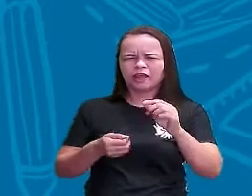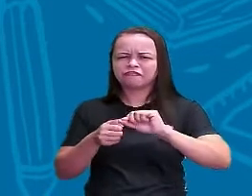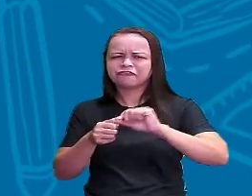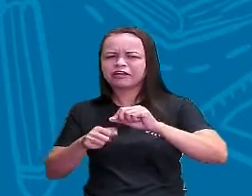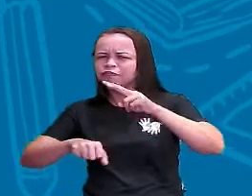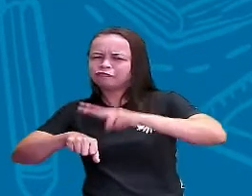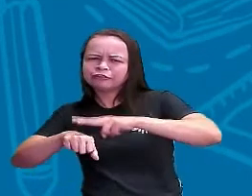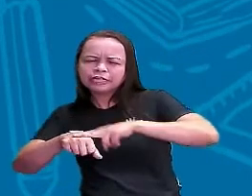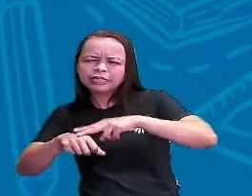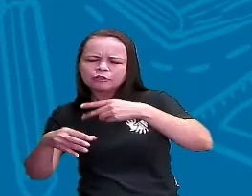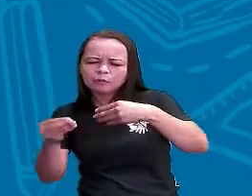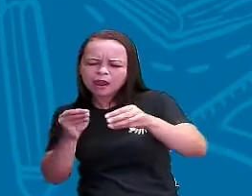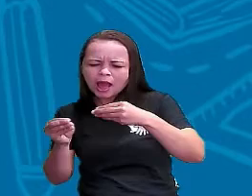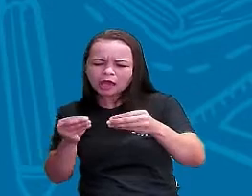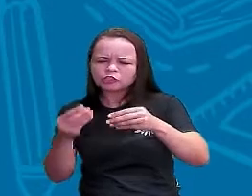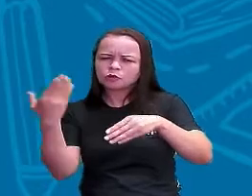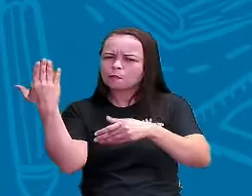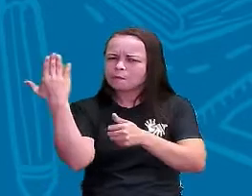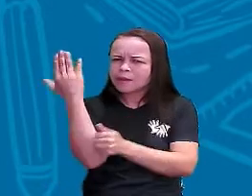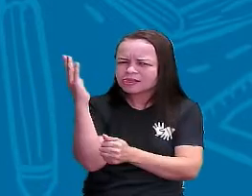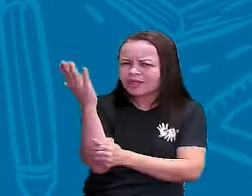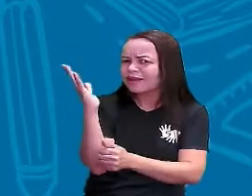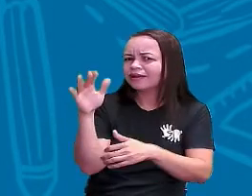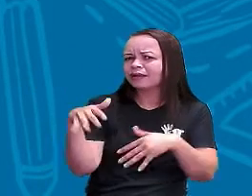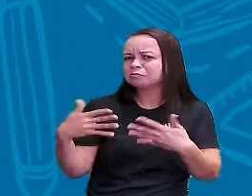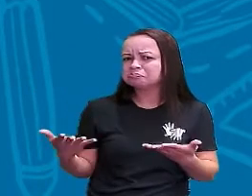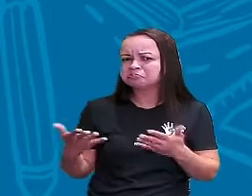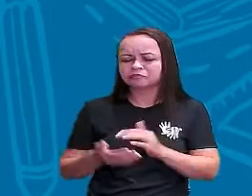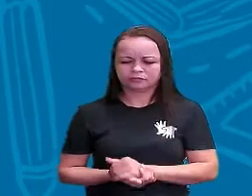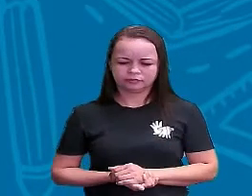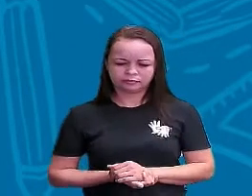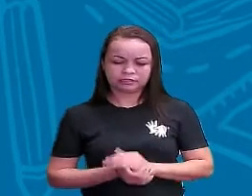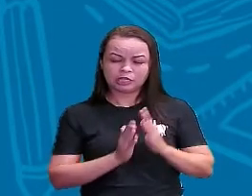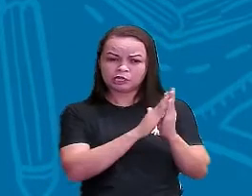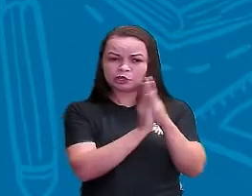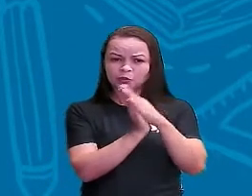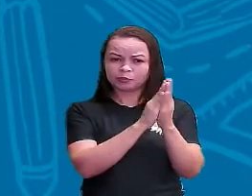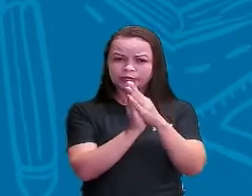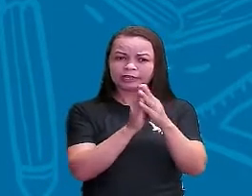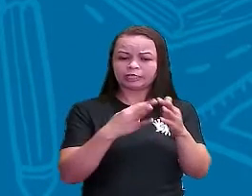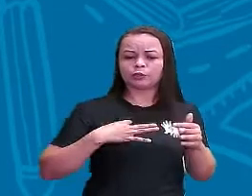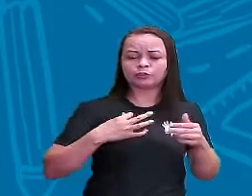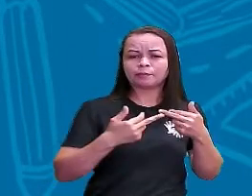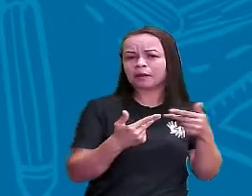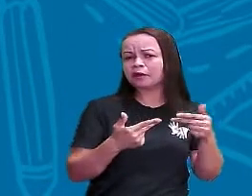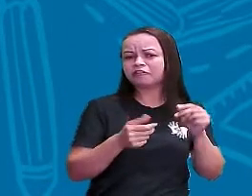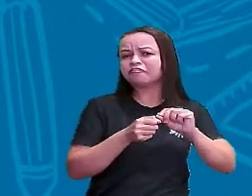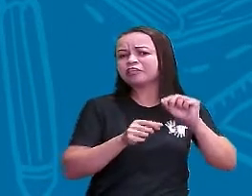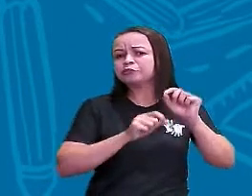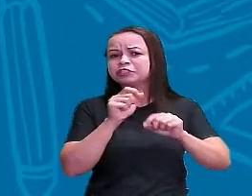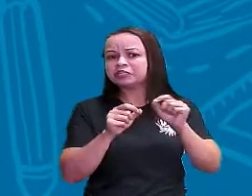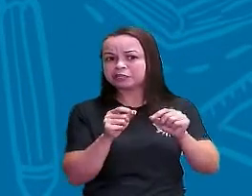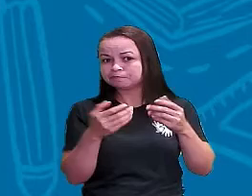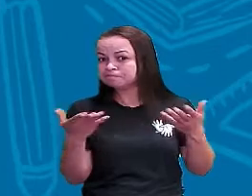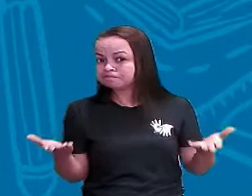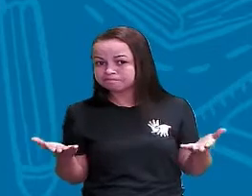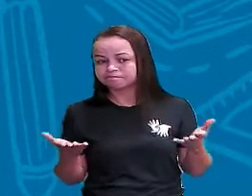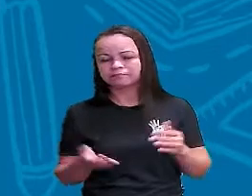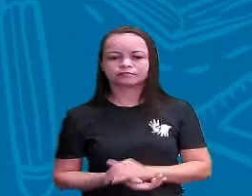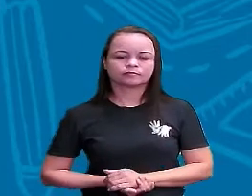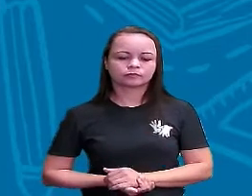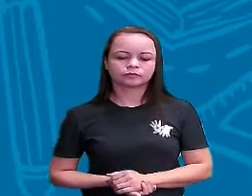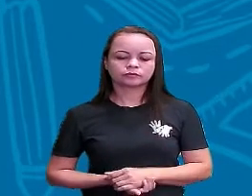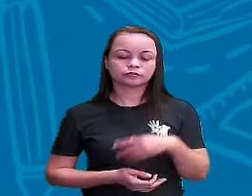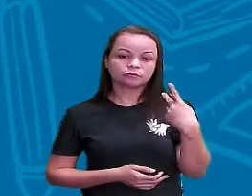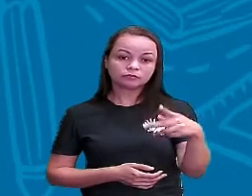plástico? Ele é feito de madeira? E o bonequinho de pano aqui, ó Ele é feito de quê também? Pronto Esse